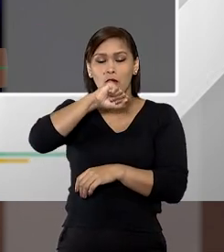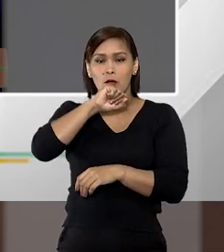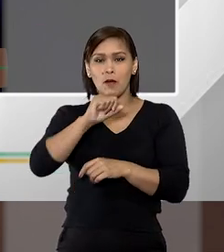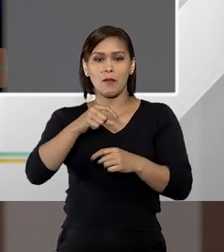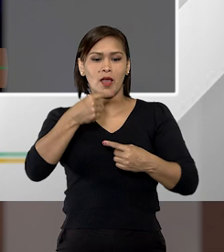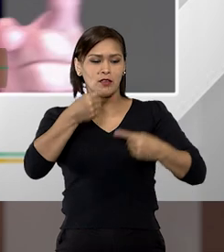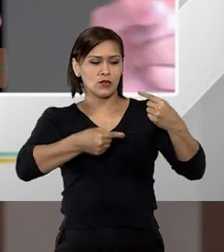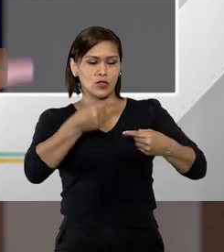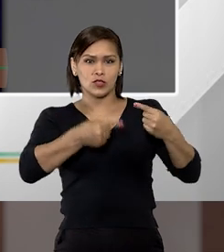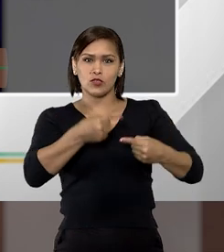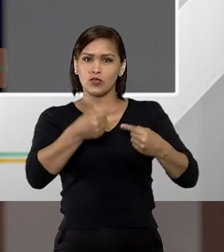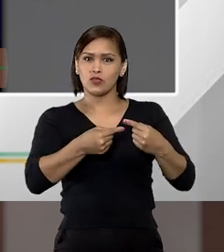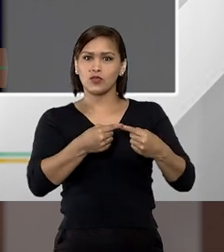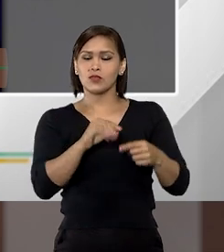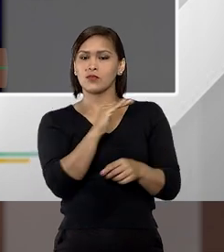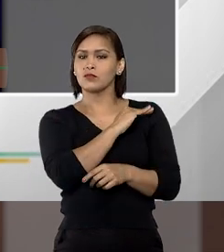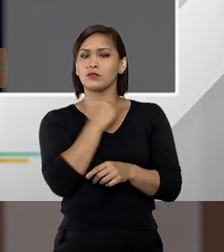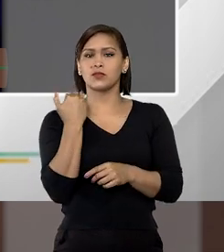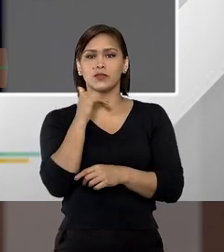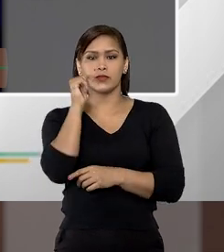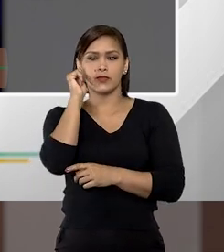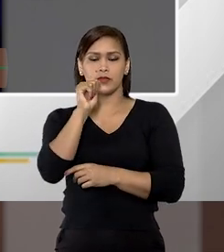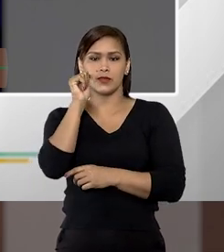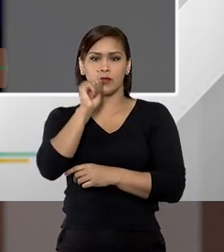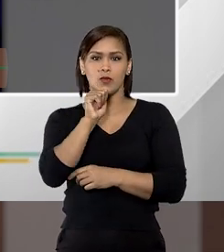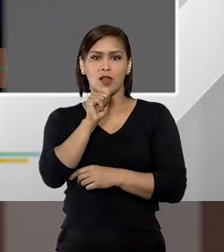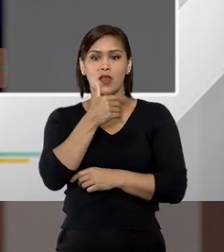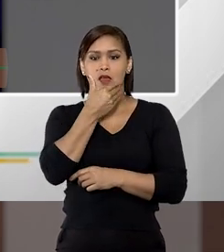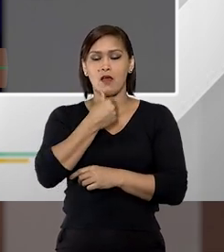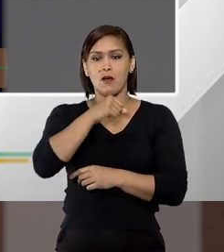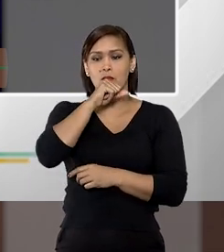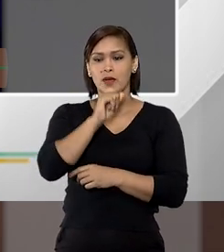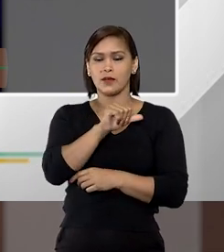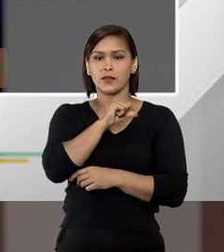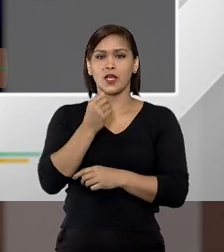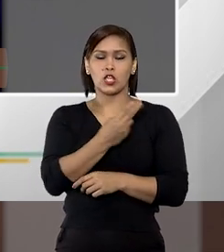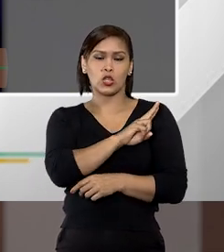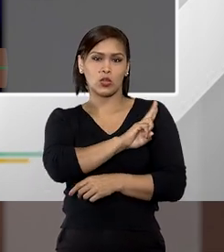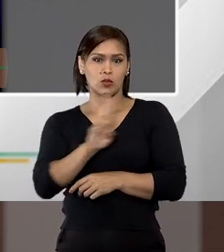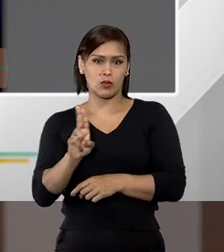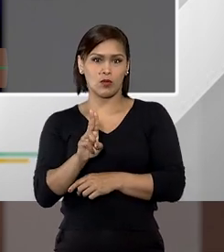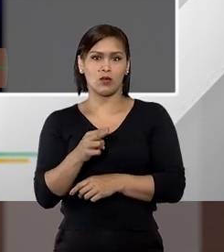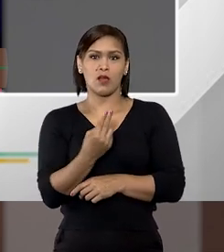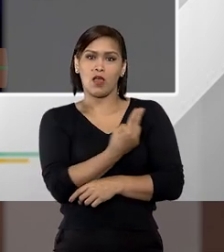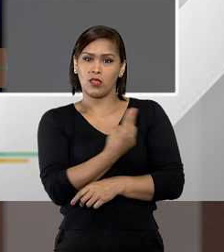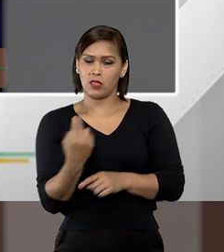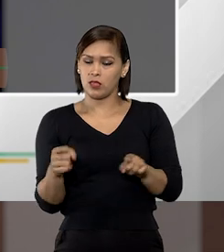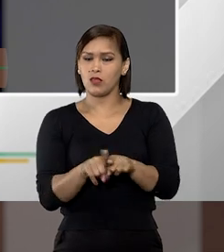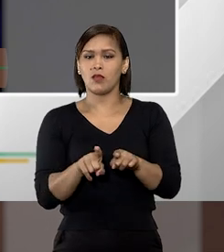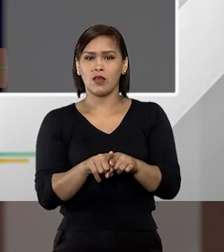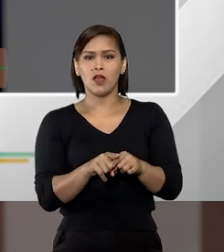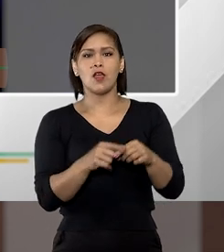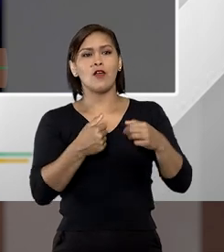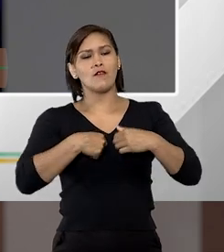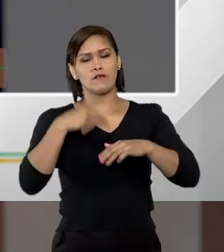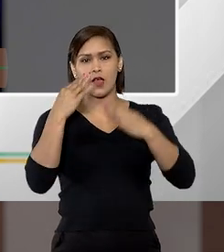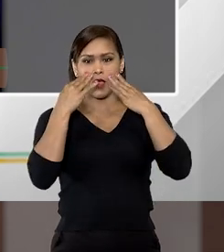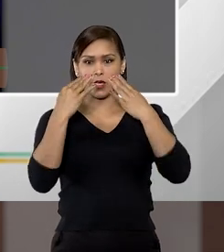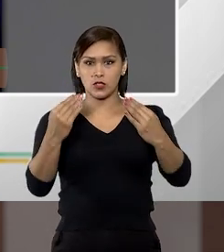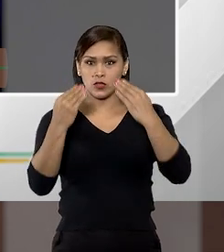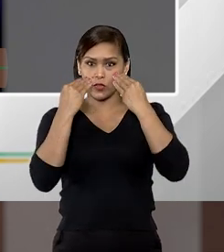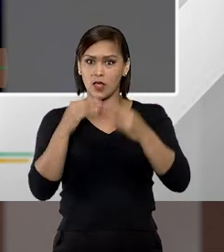discussão matou a mulher, matou a nora, a nora, matou ela. Foram para popular e